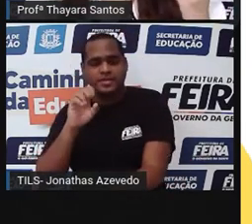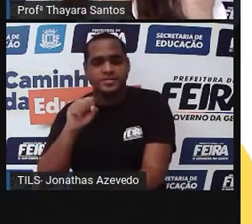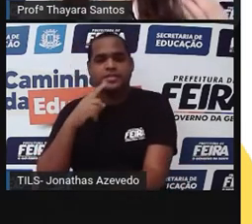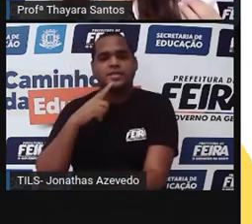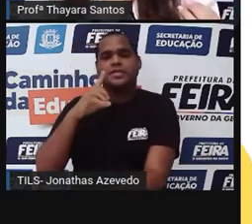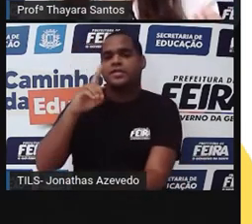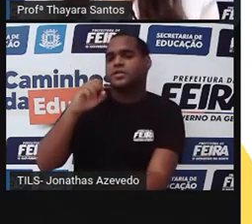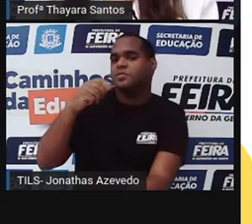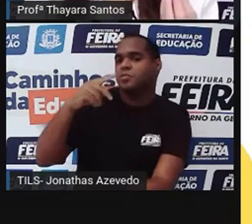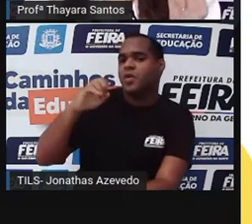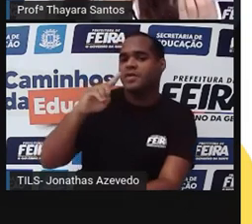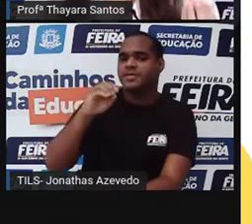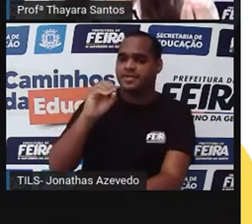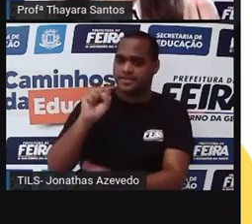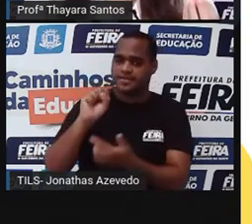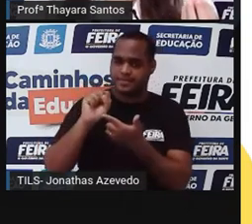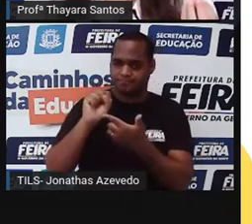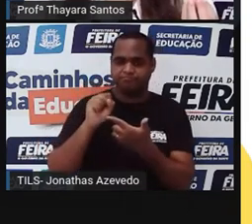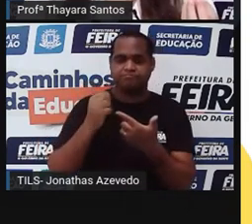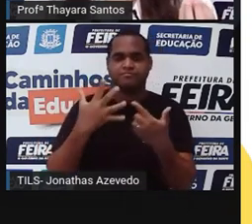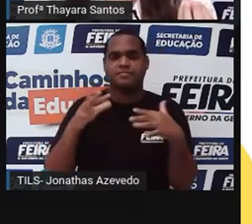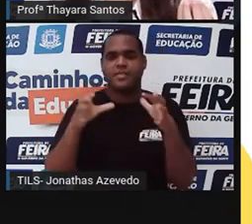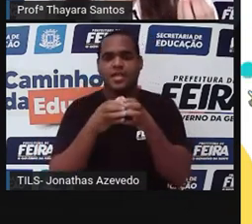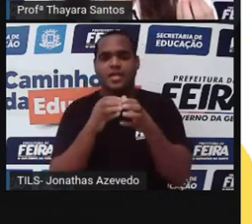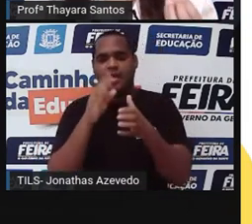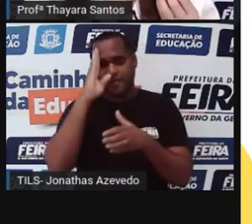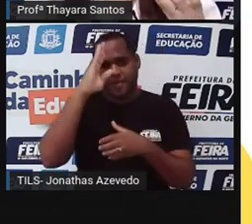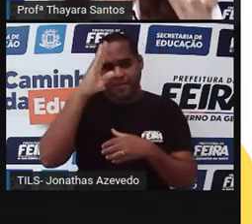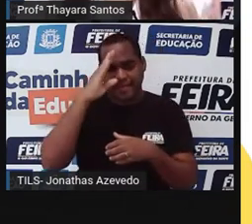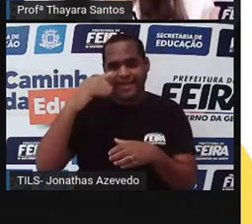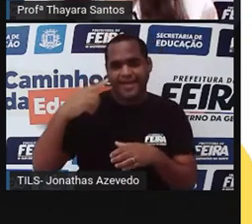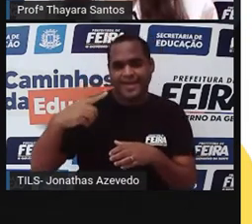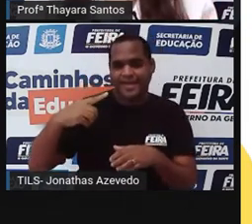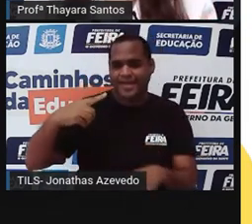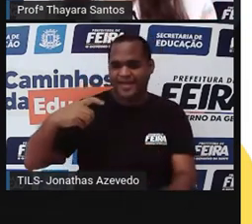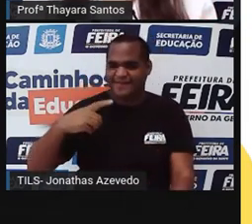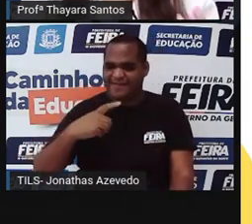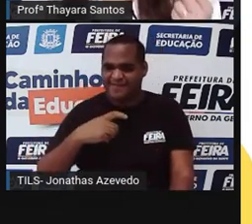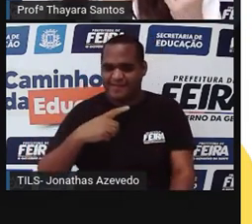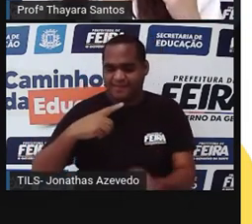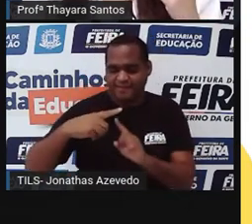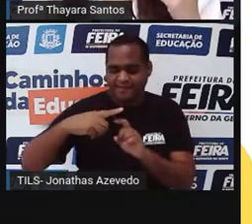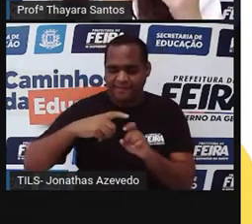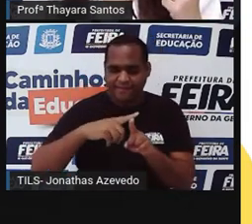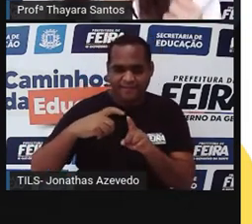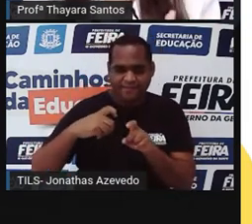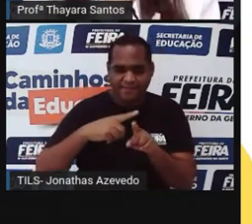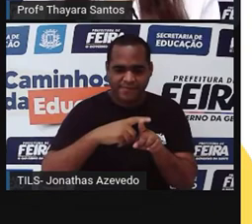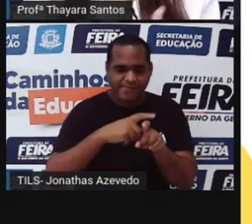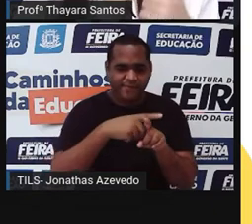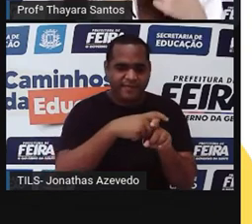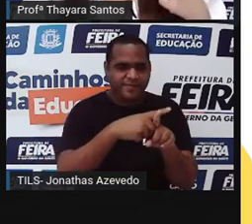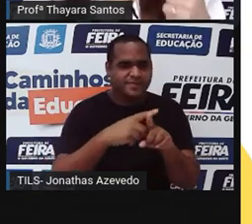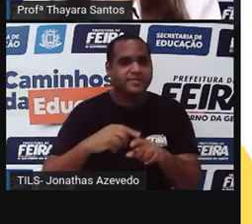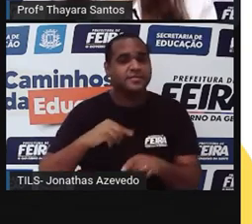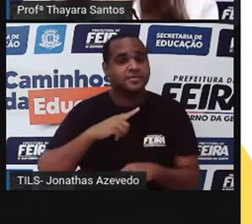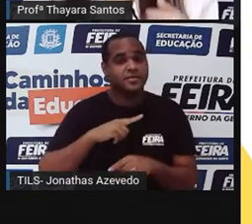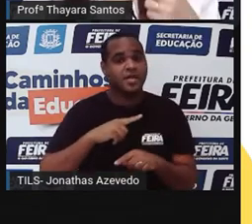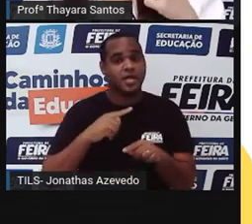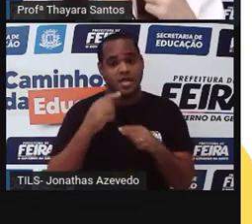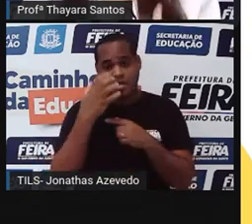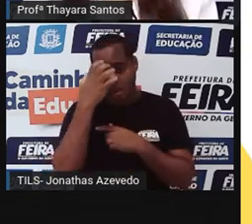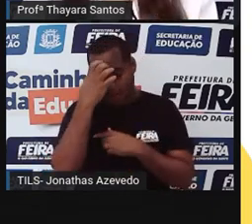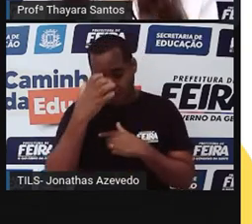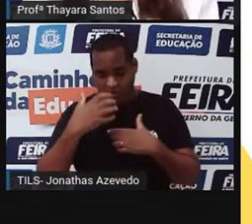Os quilópodes, o principal representante deles, é esse animalzinho aqui, que é a lacraia. Ela tem um corpo dividido em cabeça